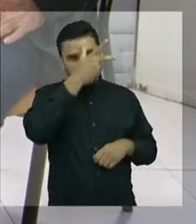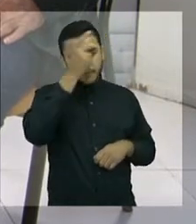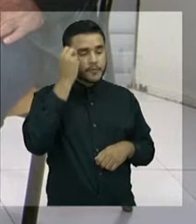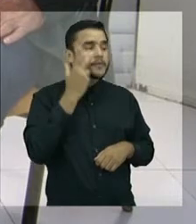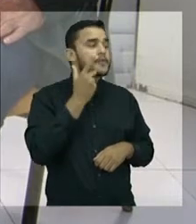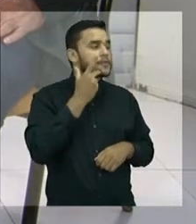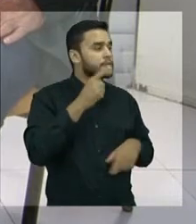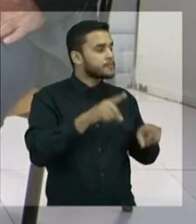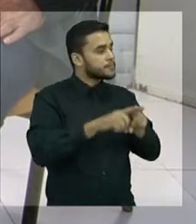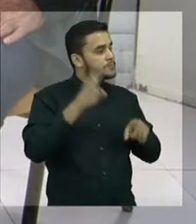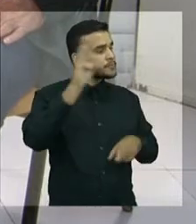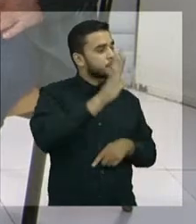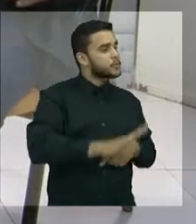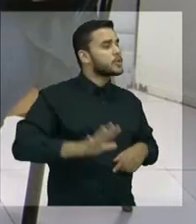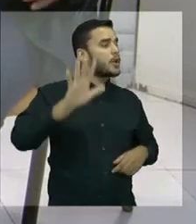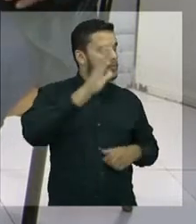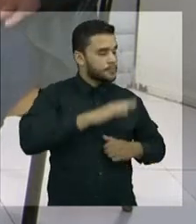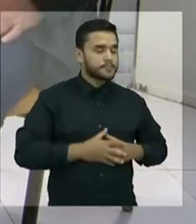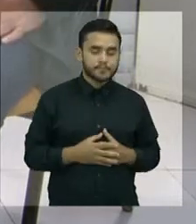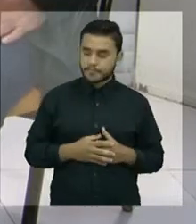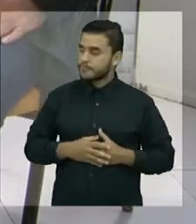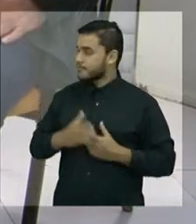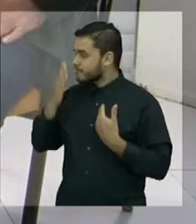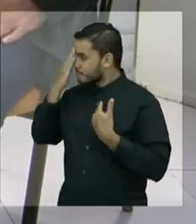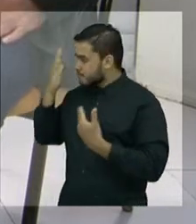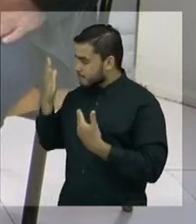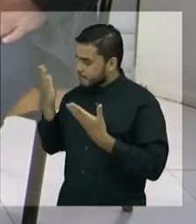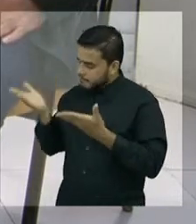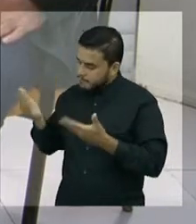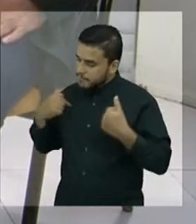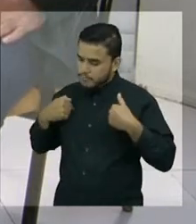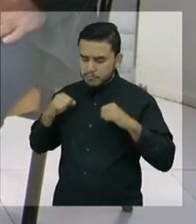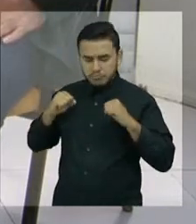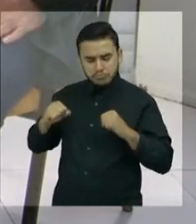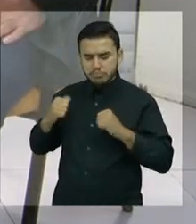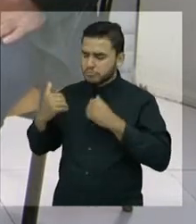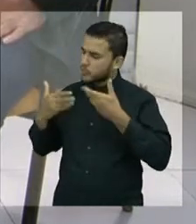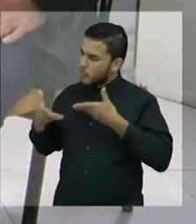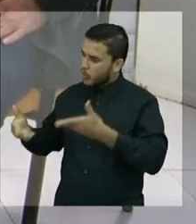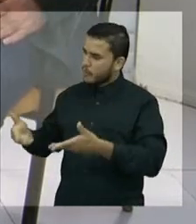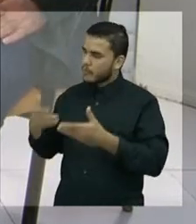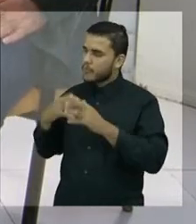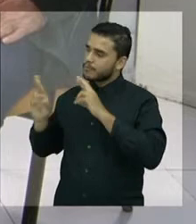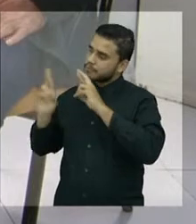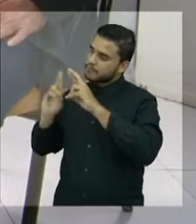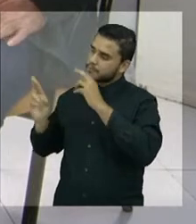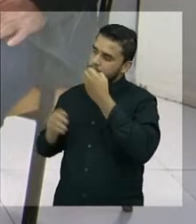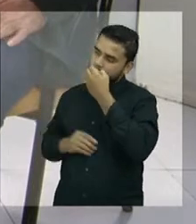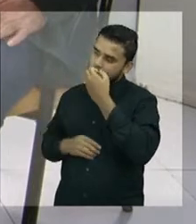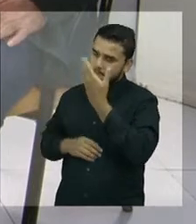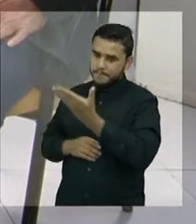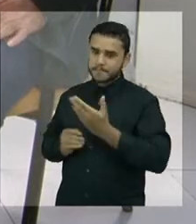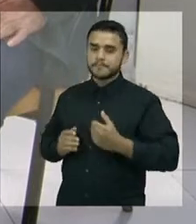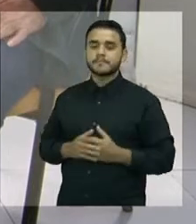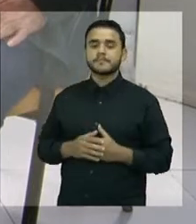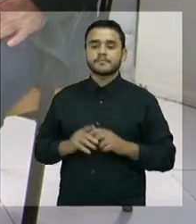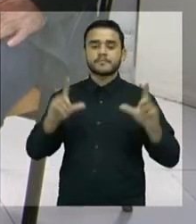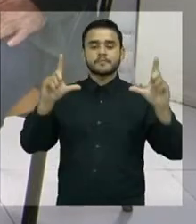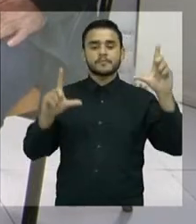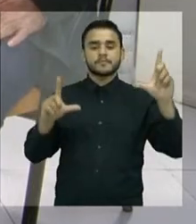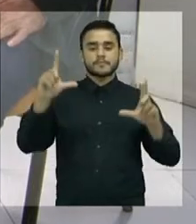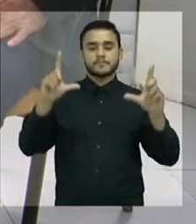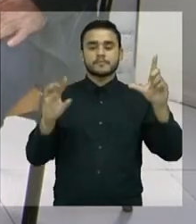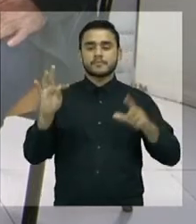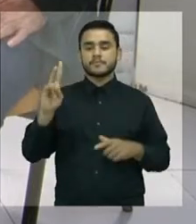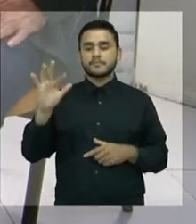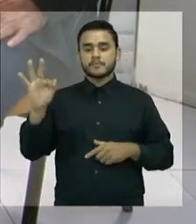Muito obrigado pela entrevista. Eu te agradeço e estou à sua disposição. É sempre bom quando converso com você e, como já lhe disse, com a TV aqui, com a